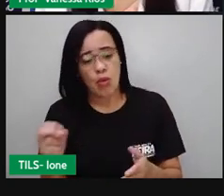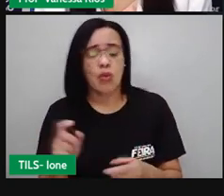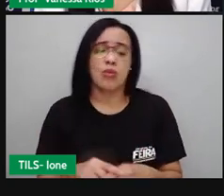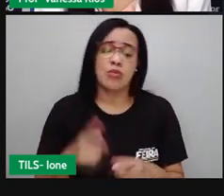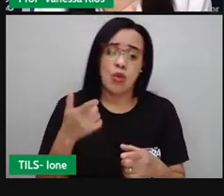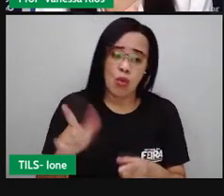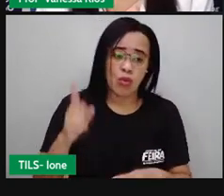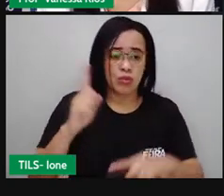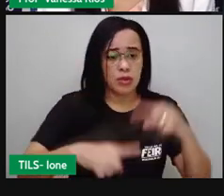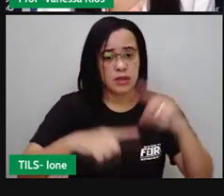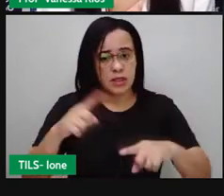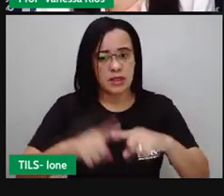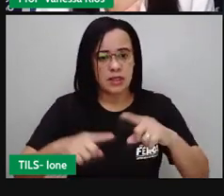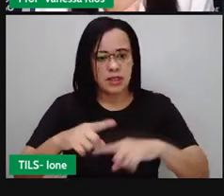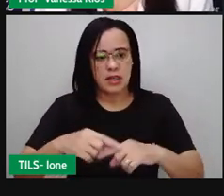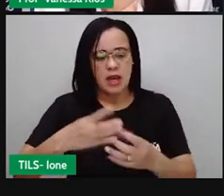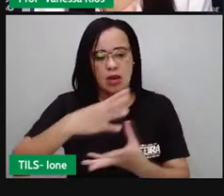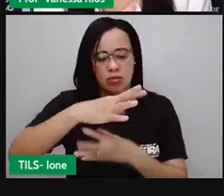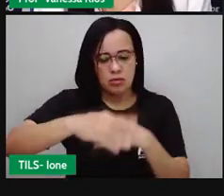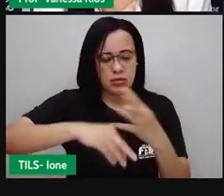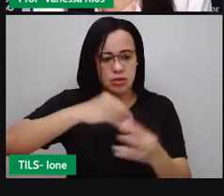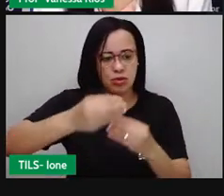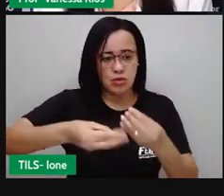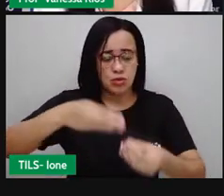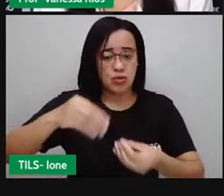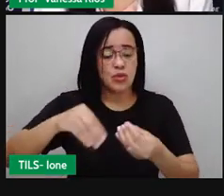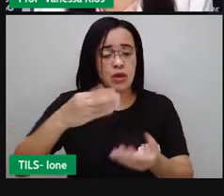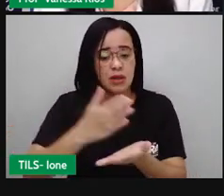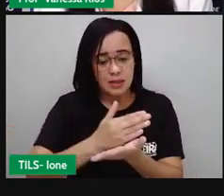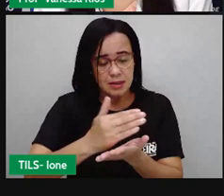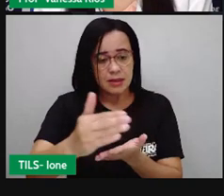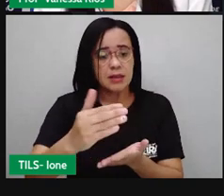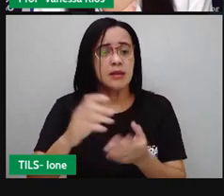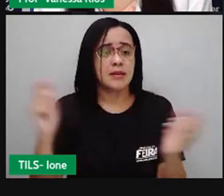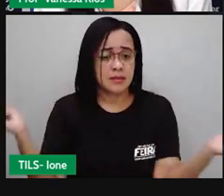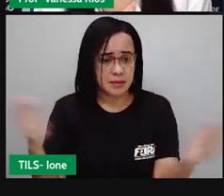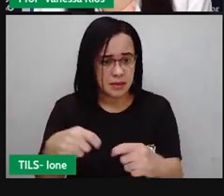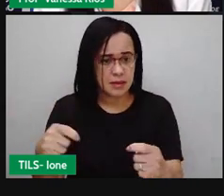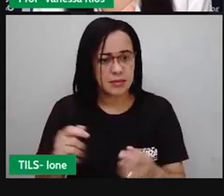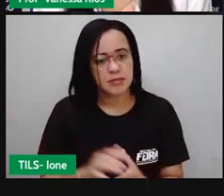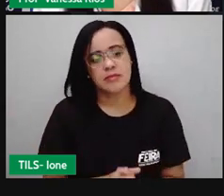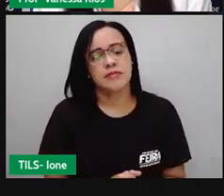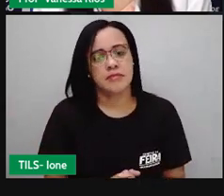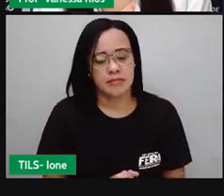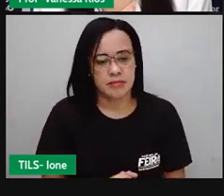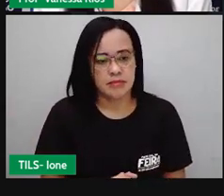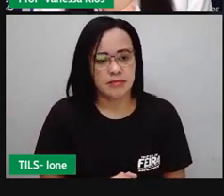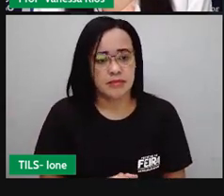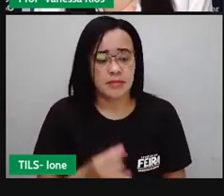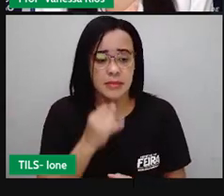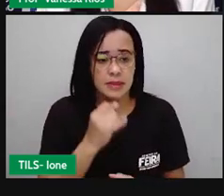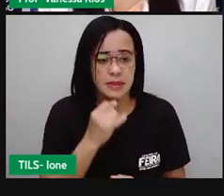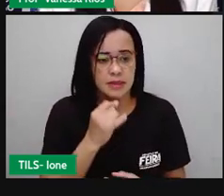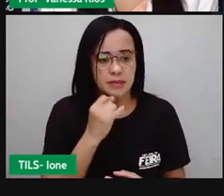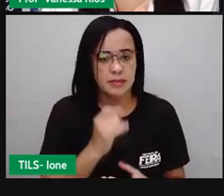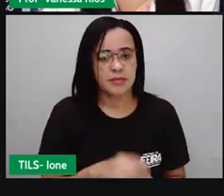que as substâncias sejam separadas. Pode ser, por exemplo, substâncias que são separadas,